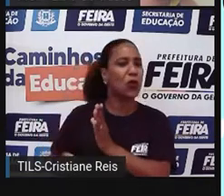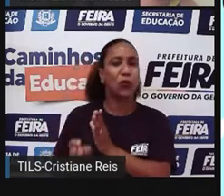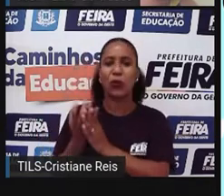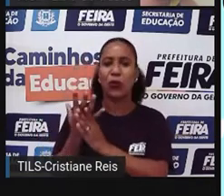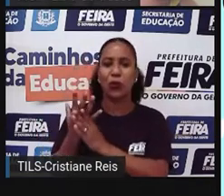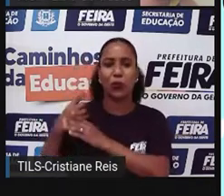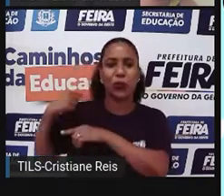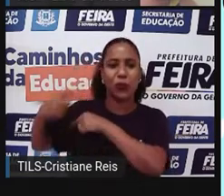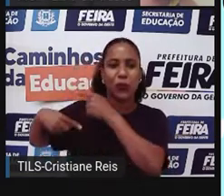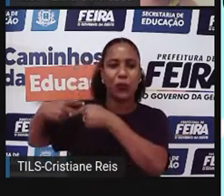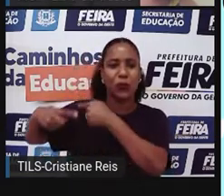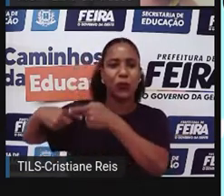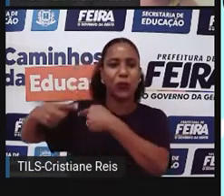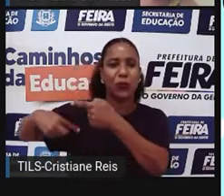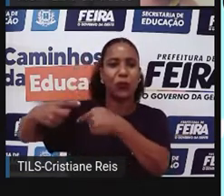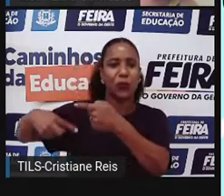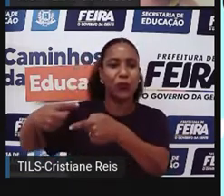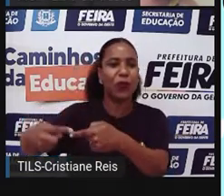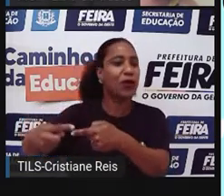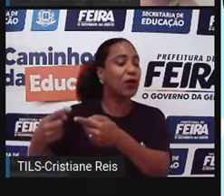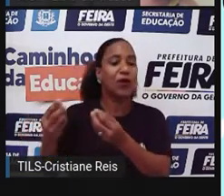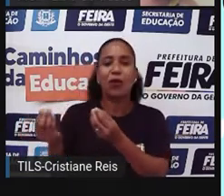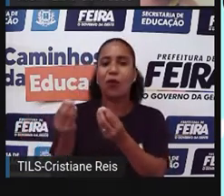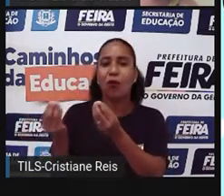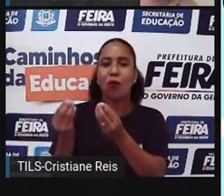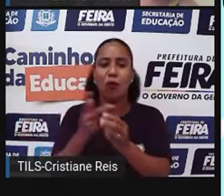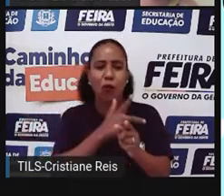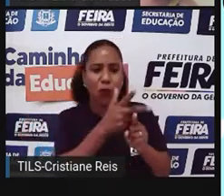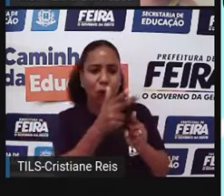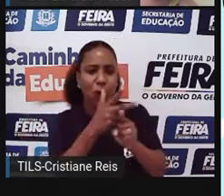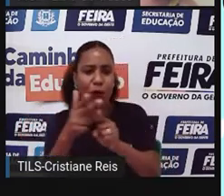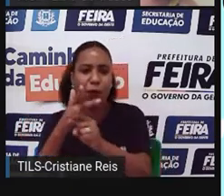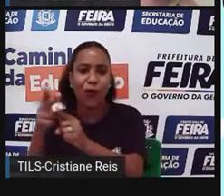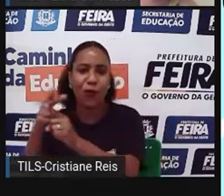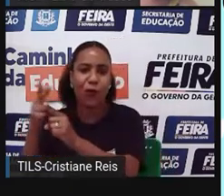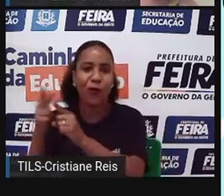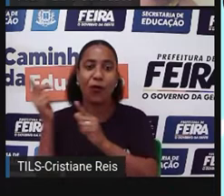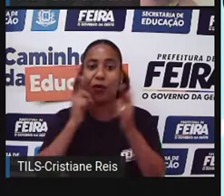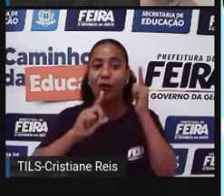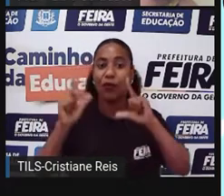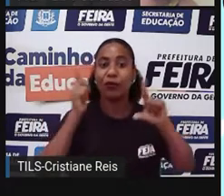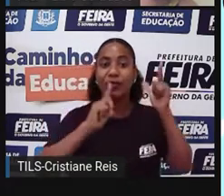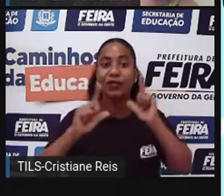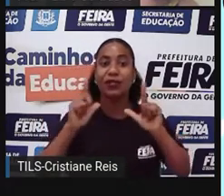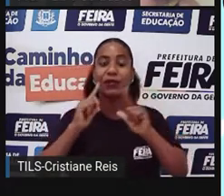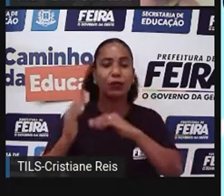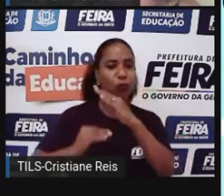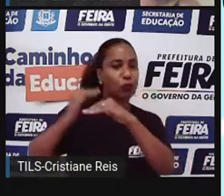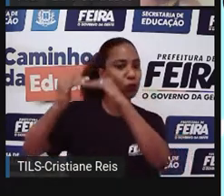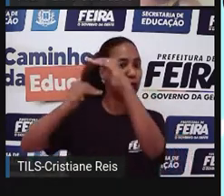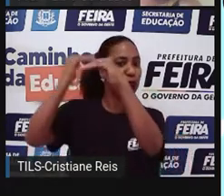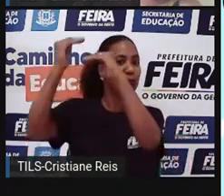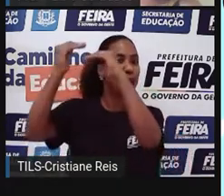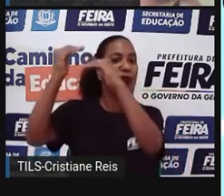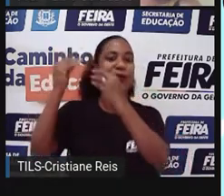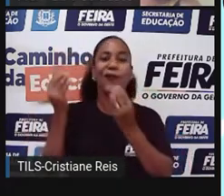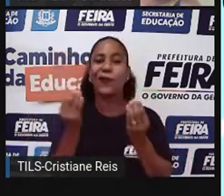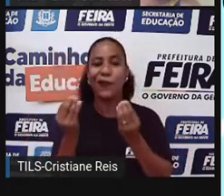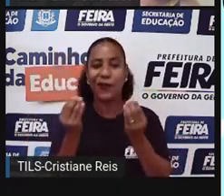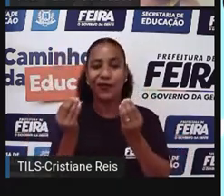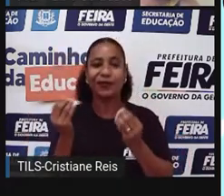a conquistar espaço, vencer, né? Os territórios, vencer outras espécies de animais, por conta da nossa